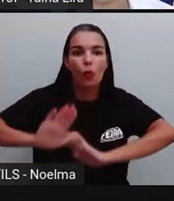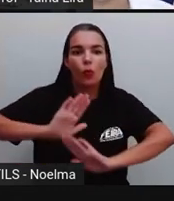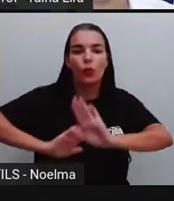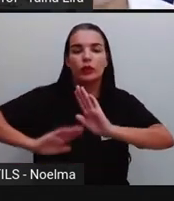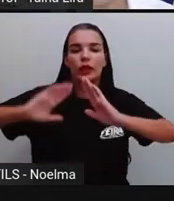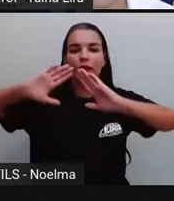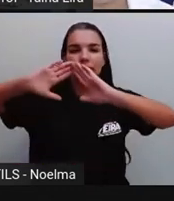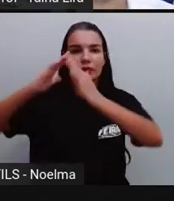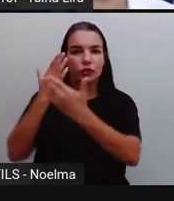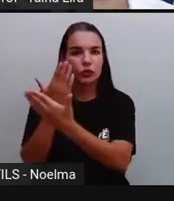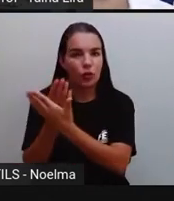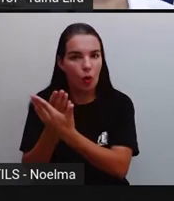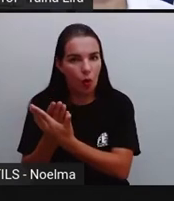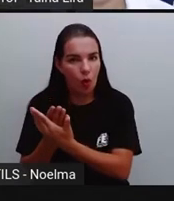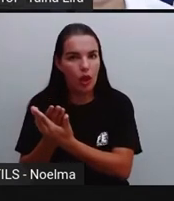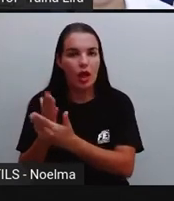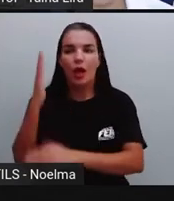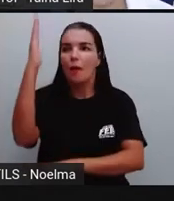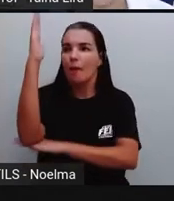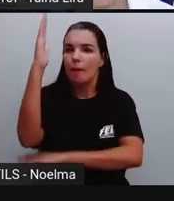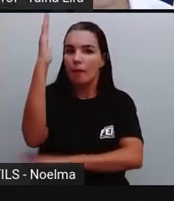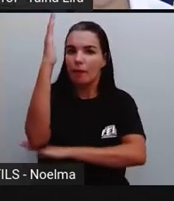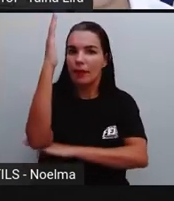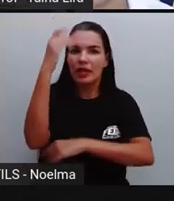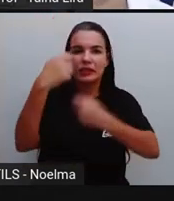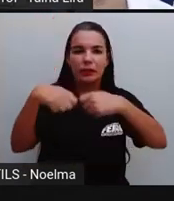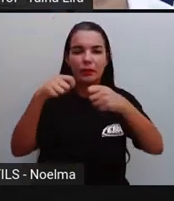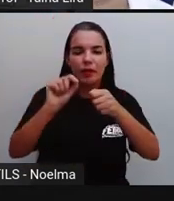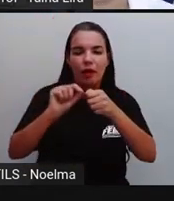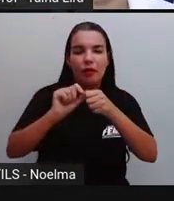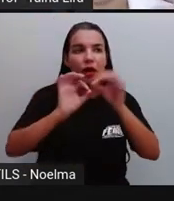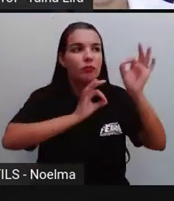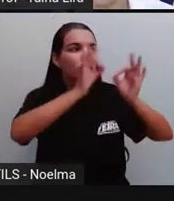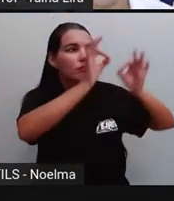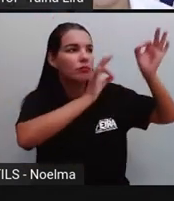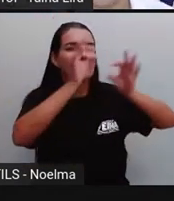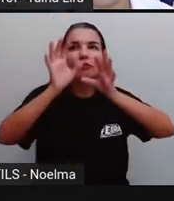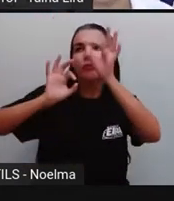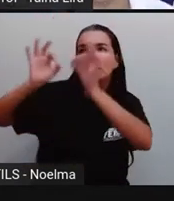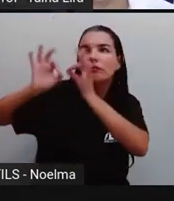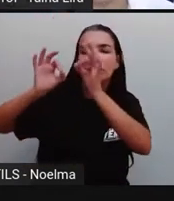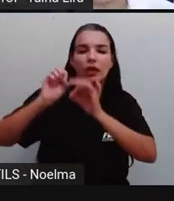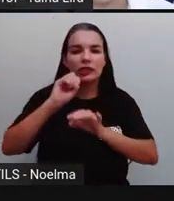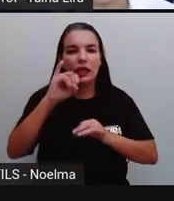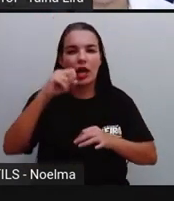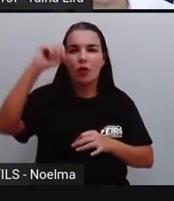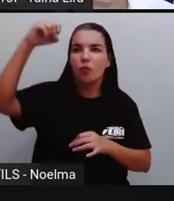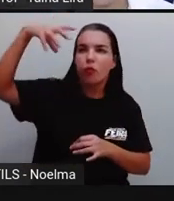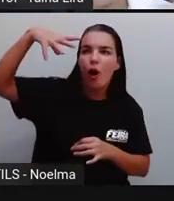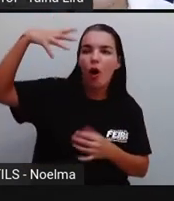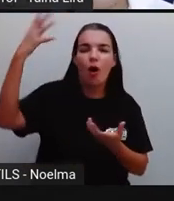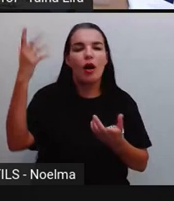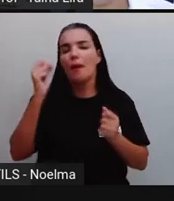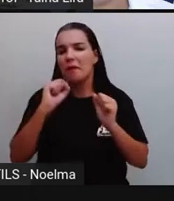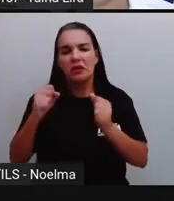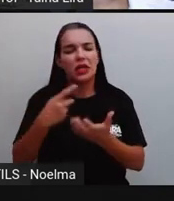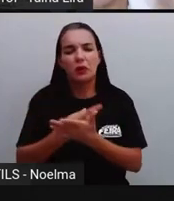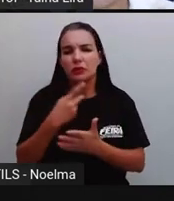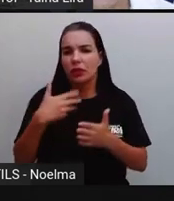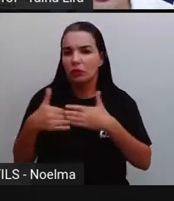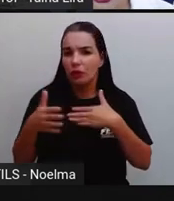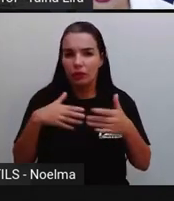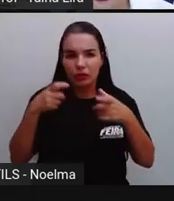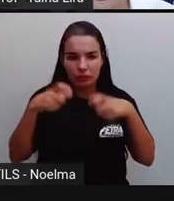vai observar, né, se a escola precisa aí de algum reparo. Muitas vezes acontece aí, né, pode acontecer em qualquer